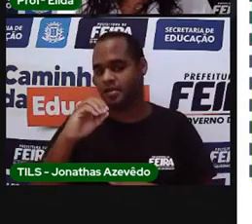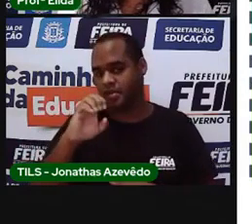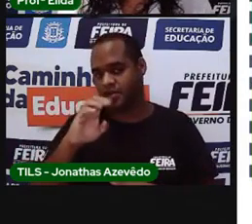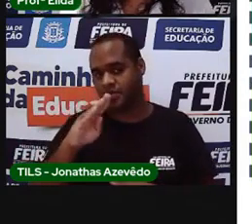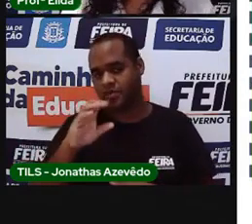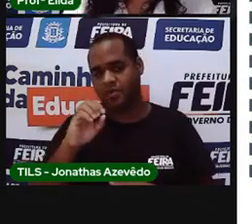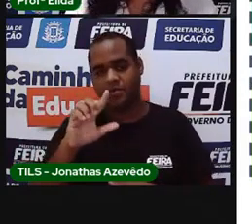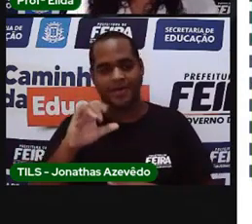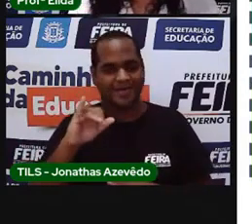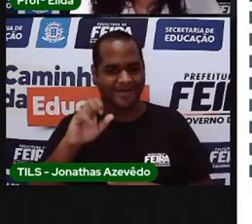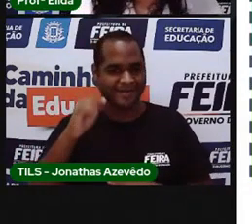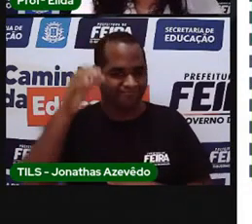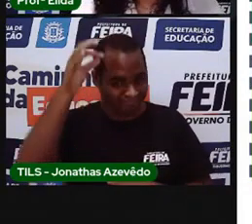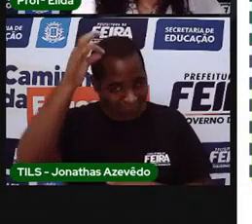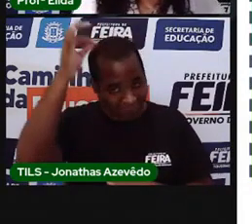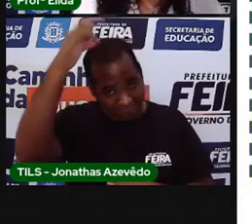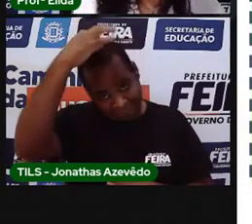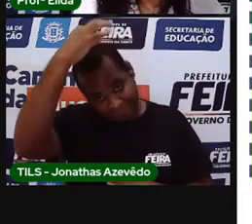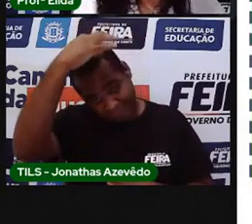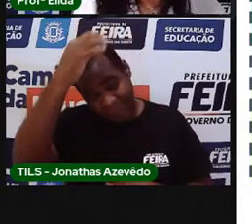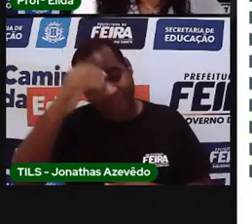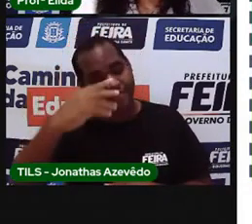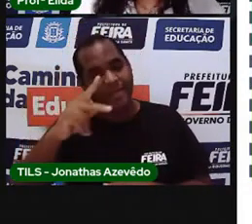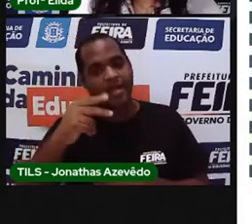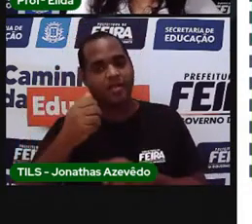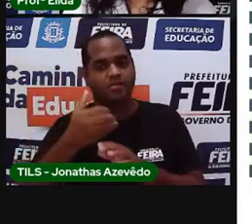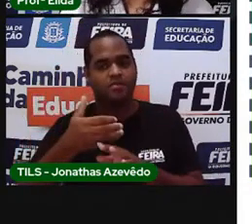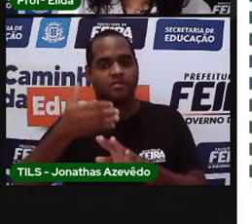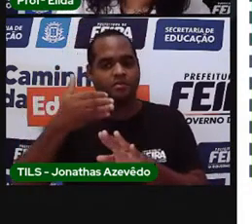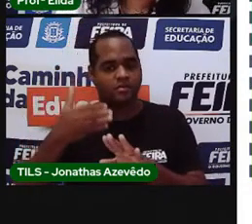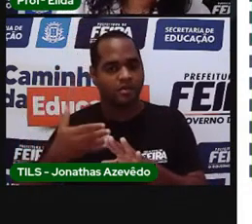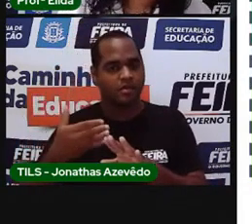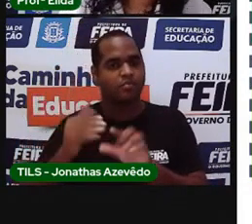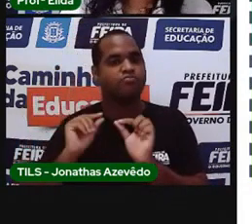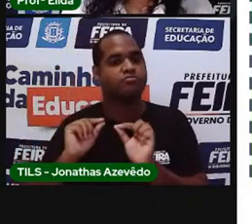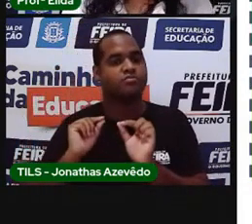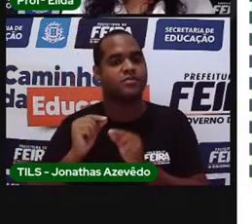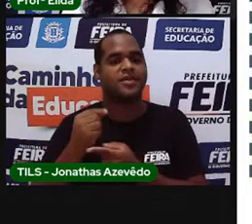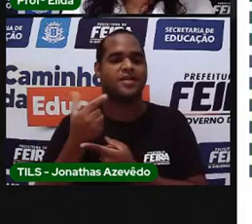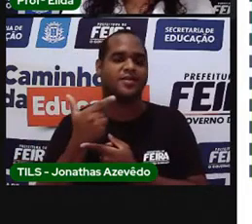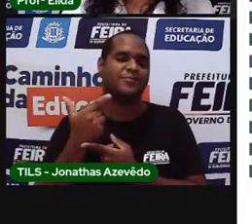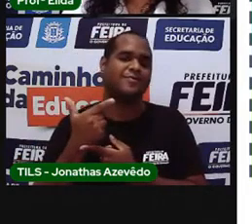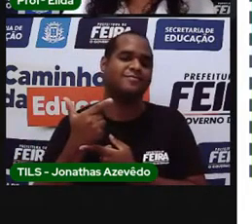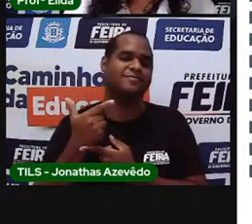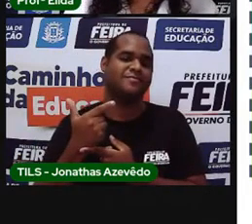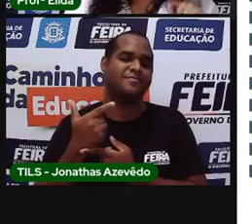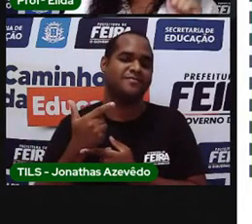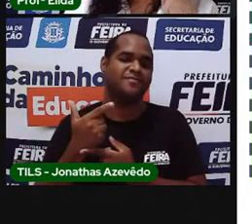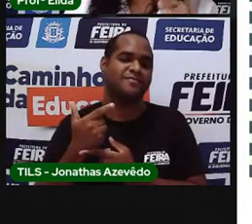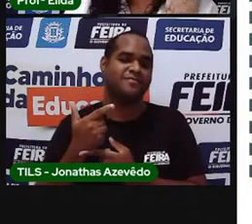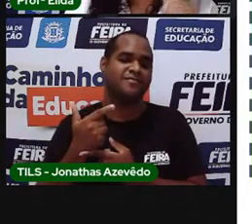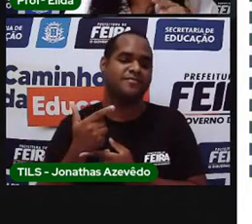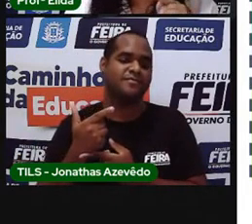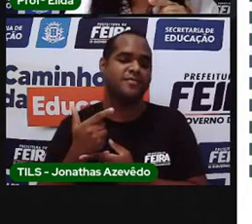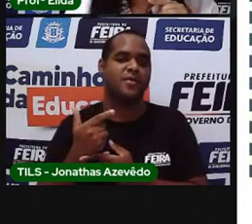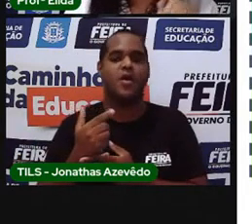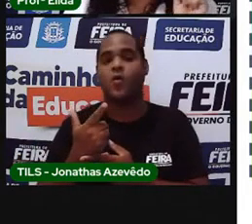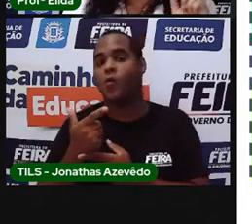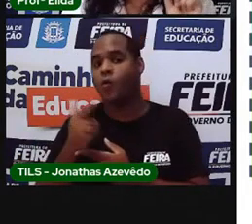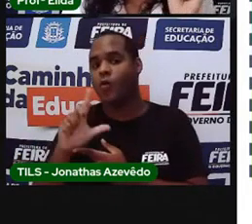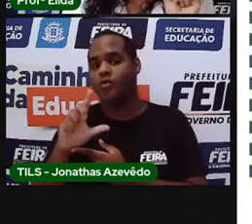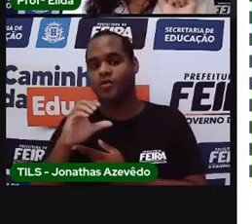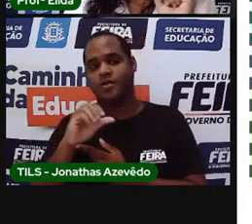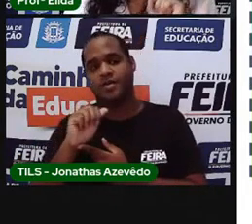Mônica, Cebolinha está... Em segundo lugar. Cascão